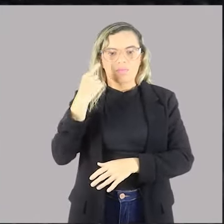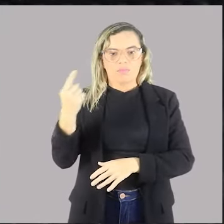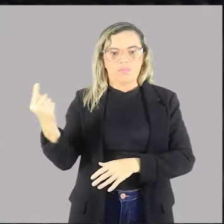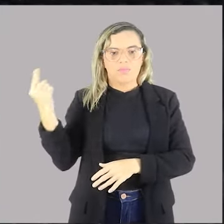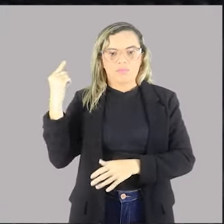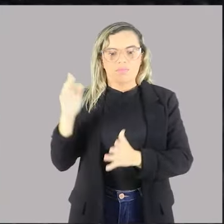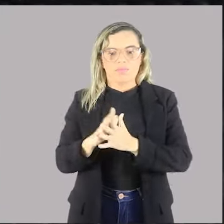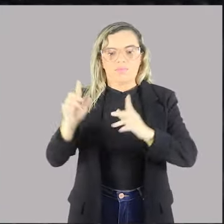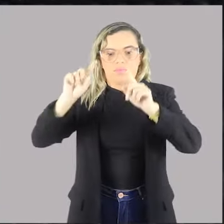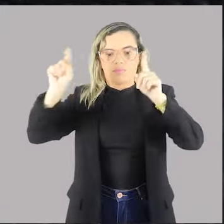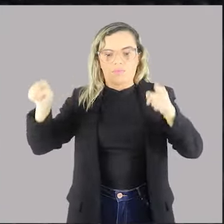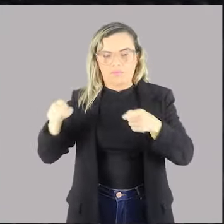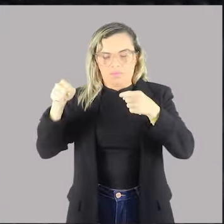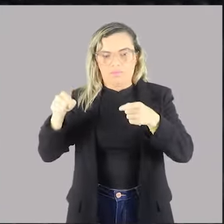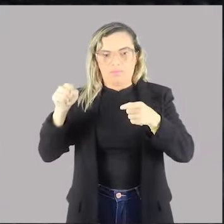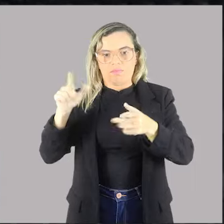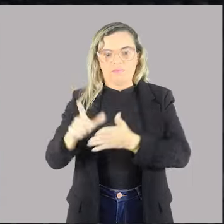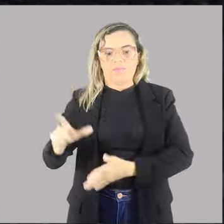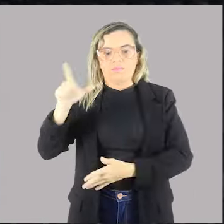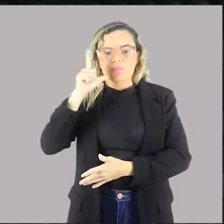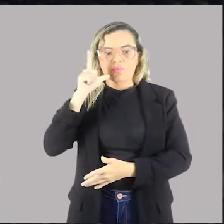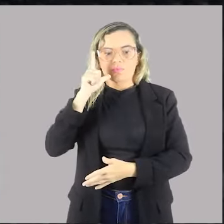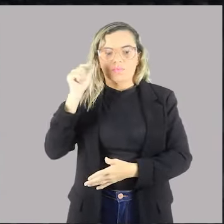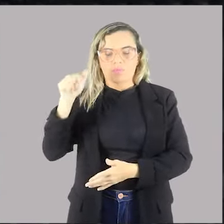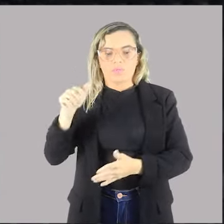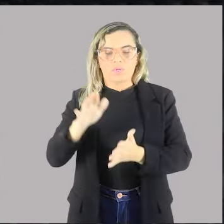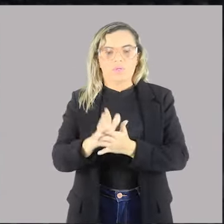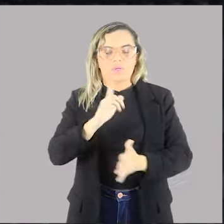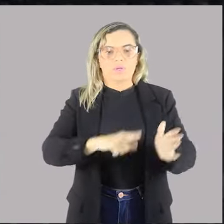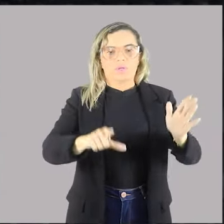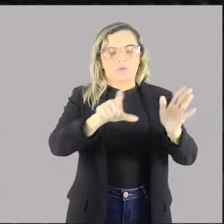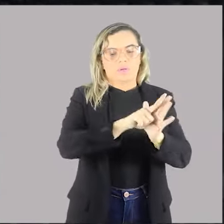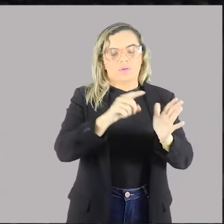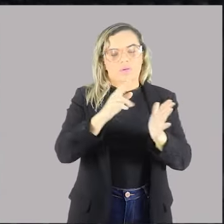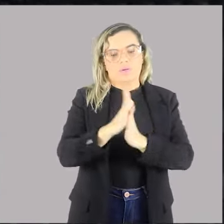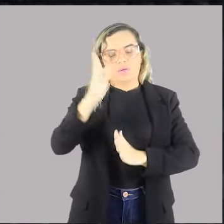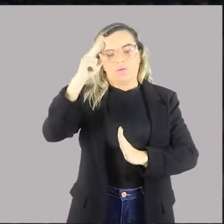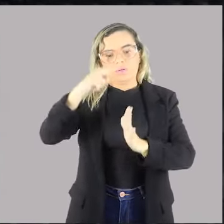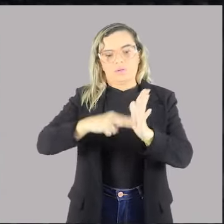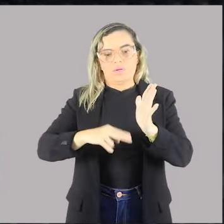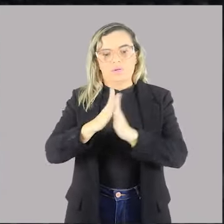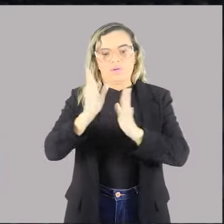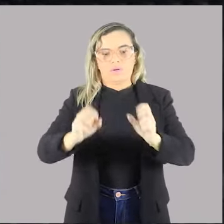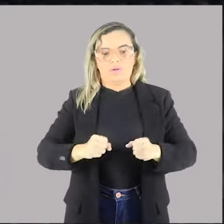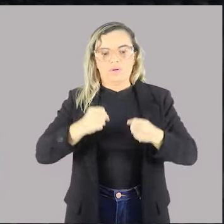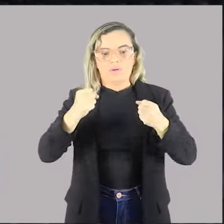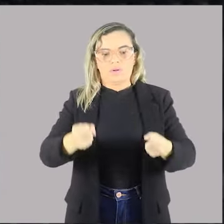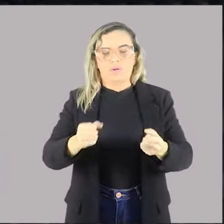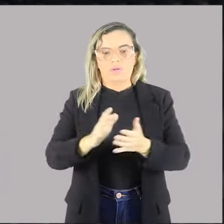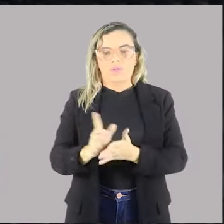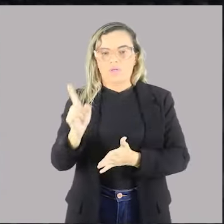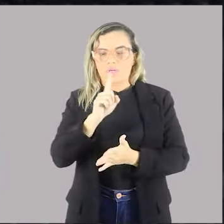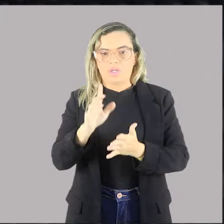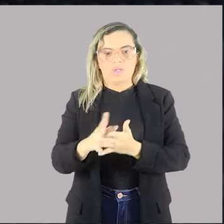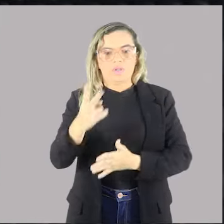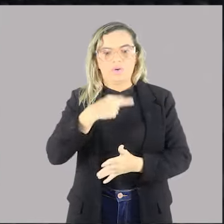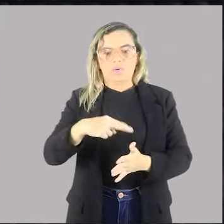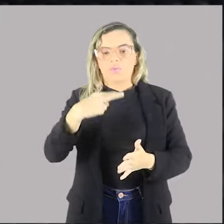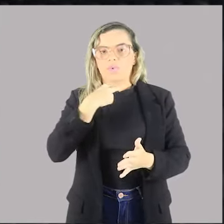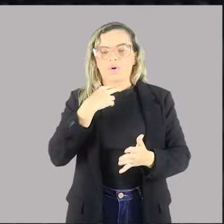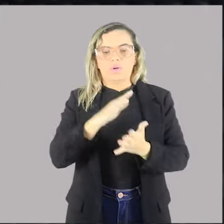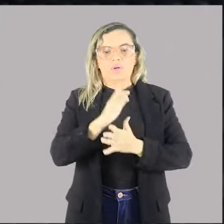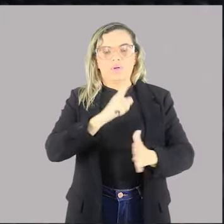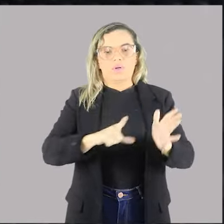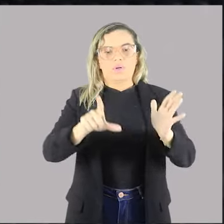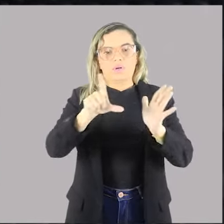lei, serão todos os regulamentos criados pelo poder normativo, ou seja, eles não extrapolam a legalidade,